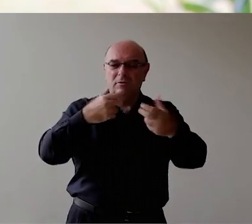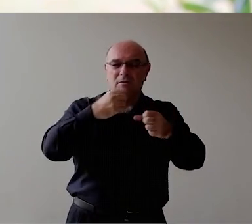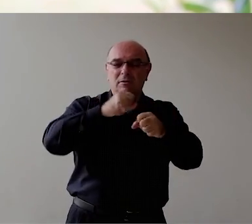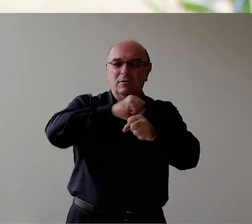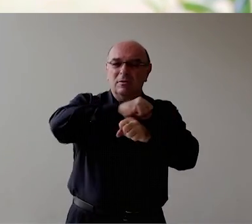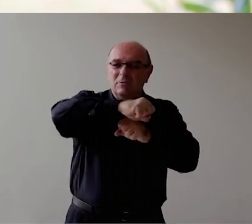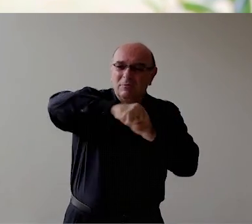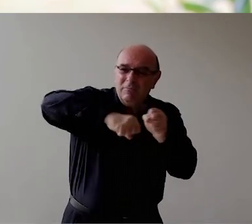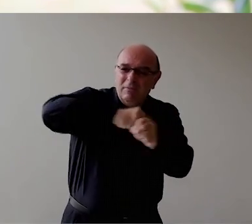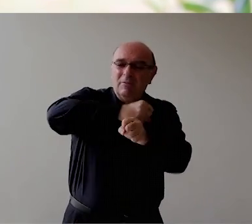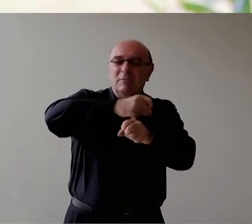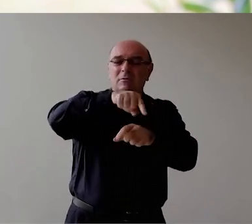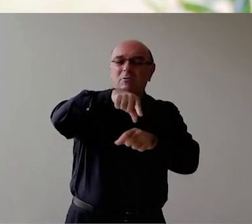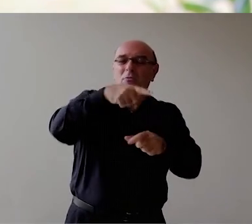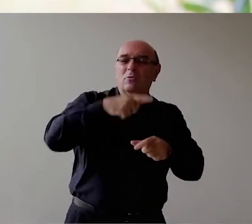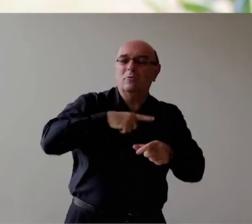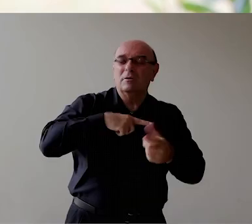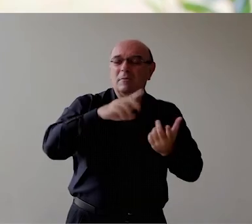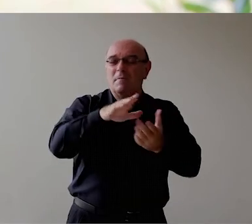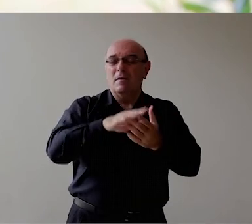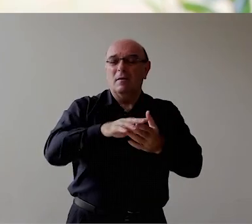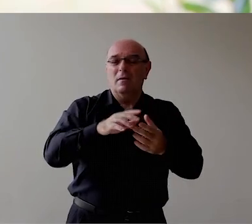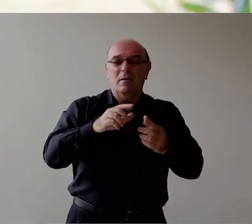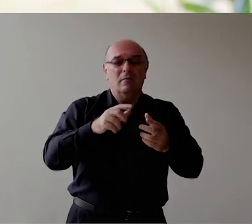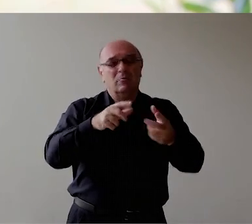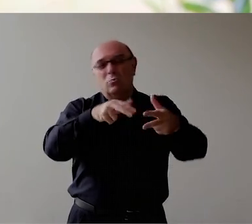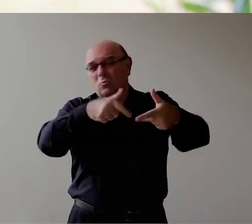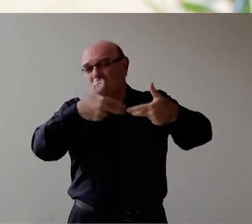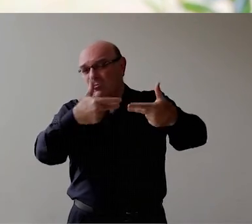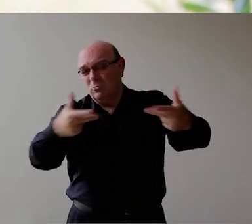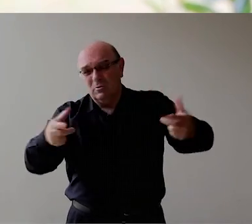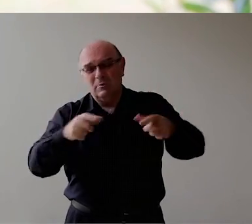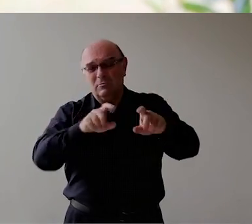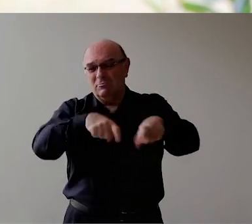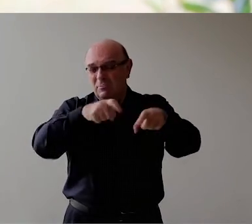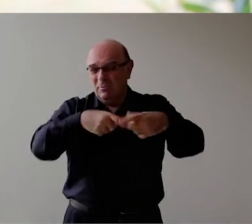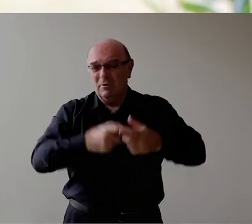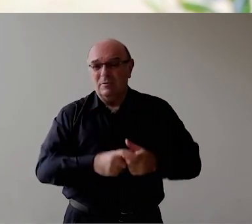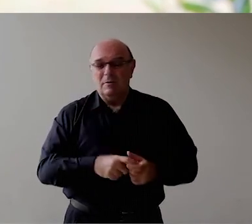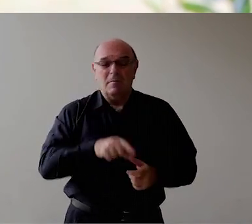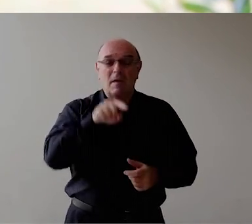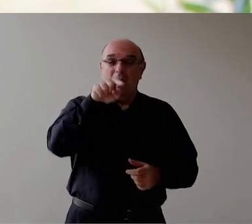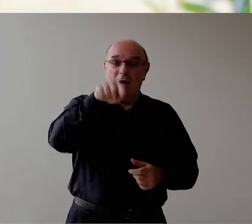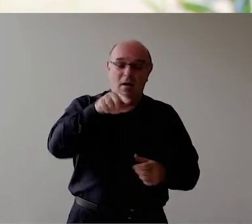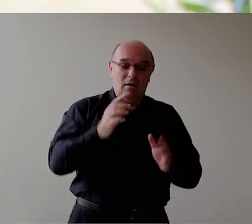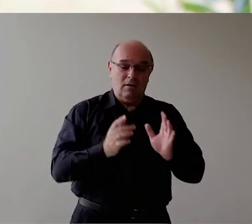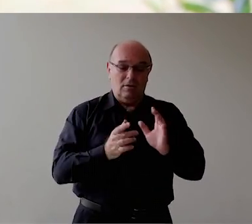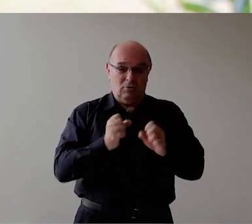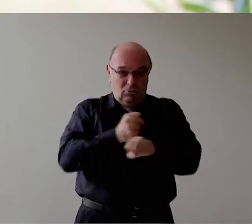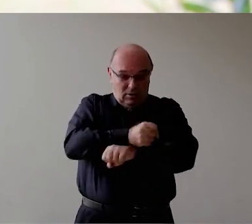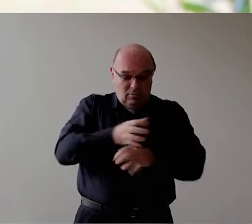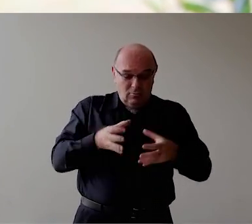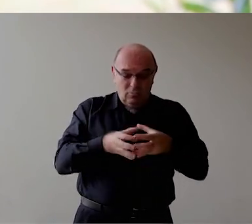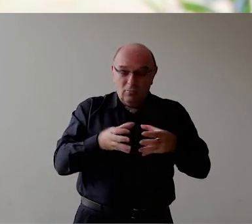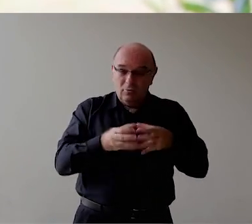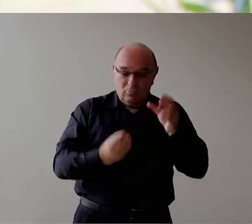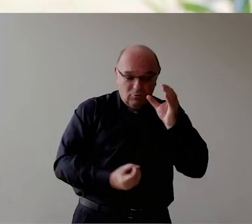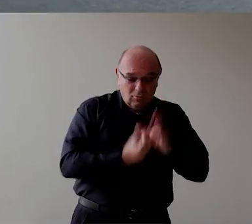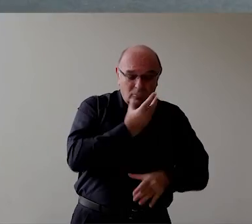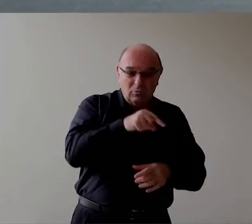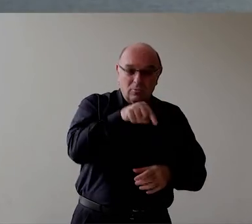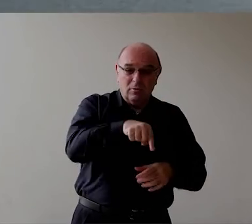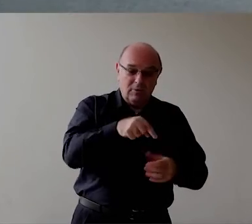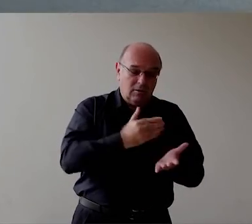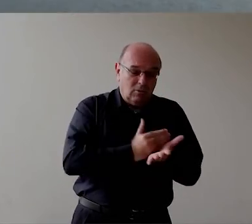E os jesuítas E esse canal dos escravos Nasce justamente Nascia Na